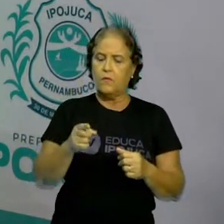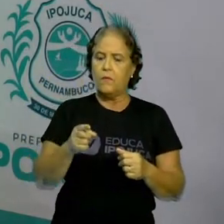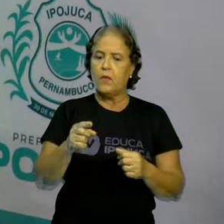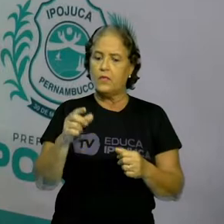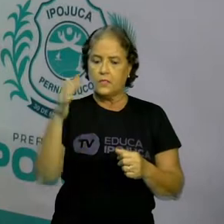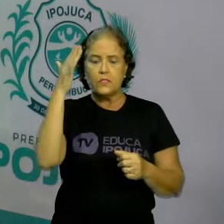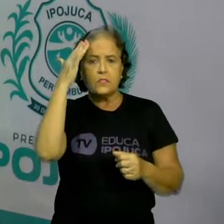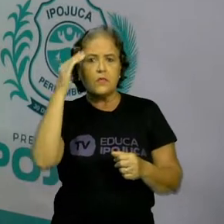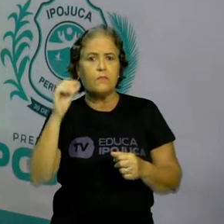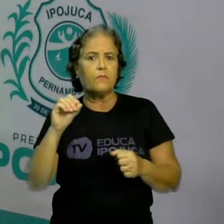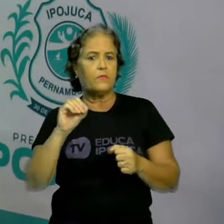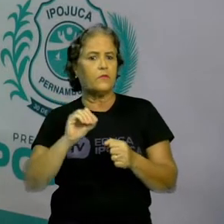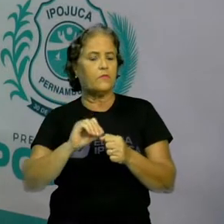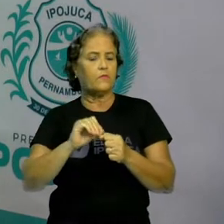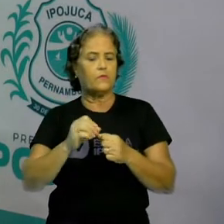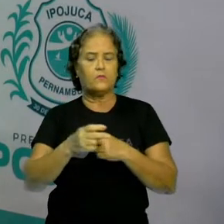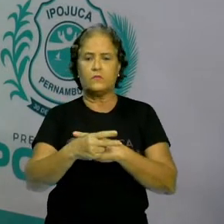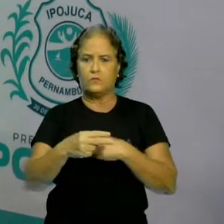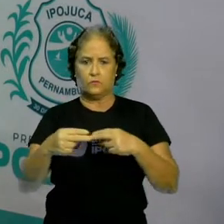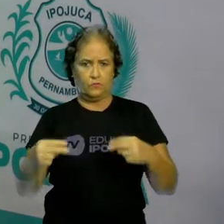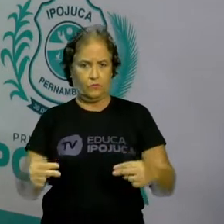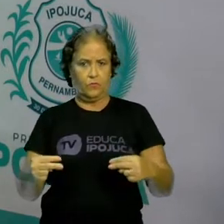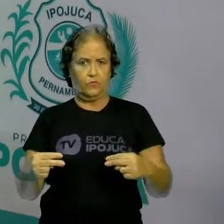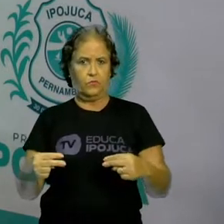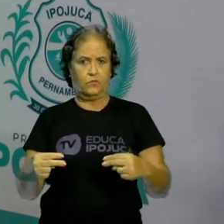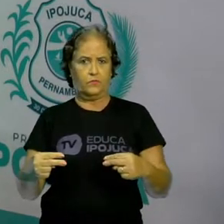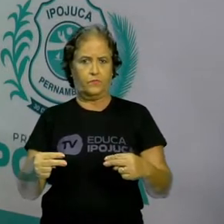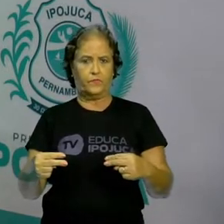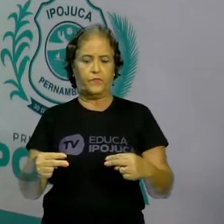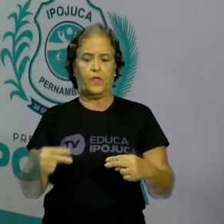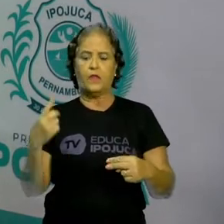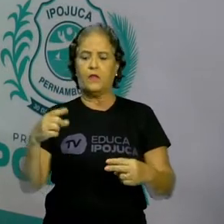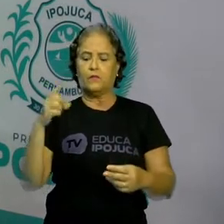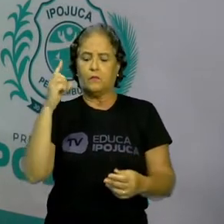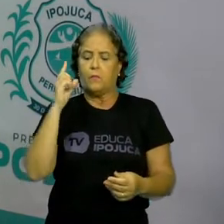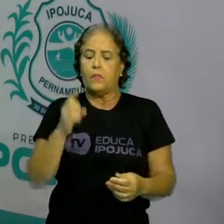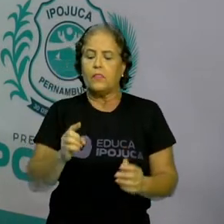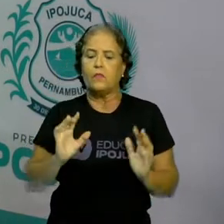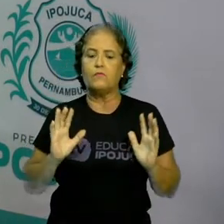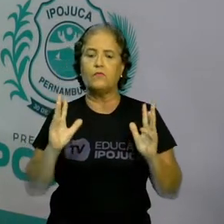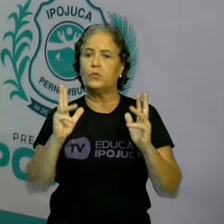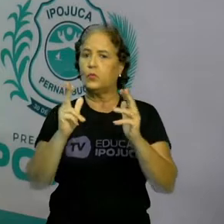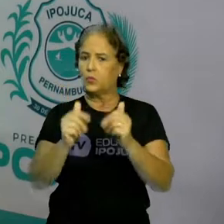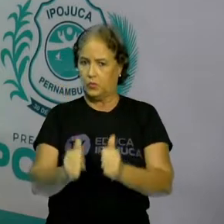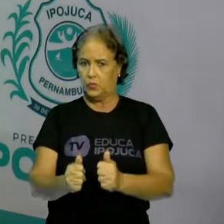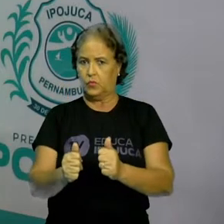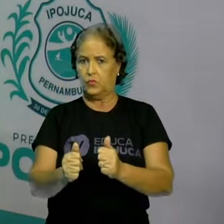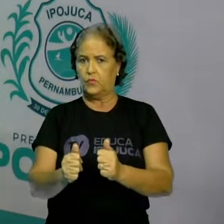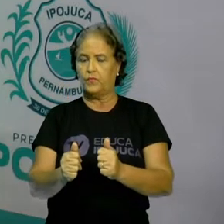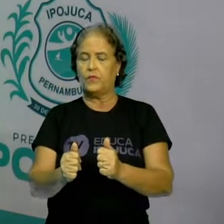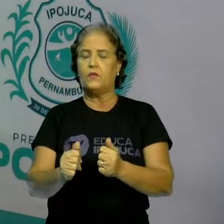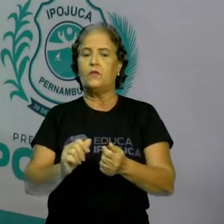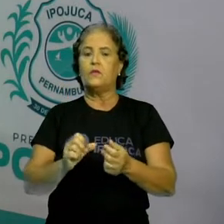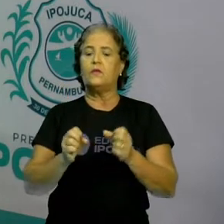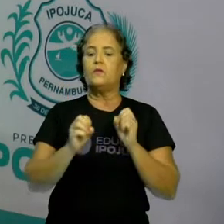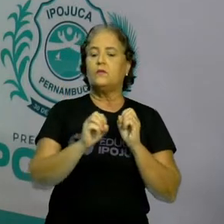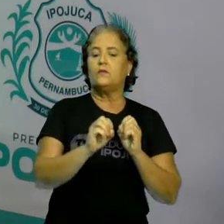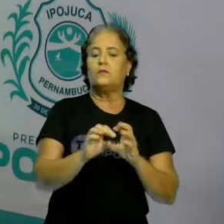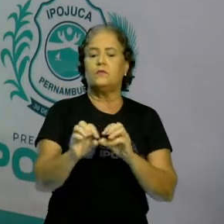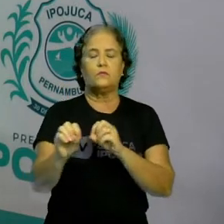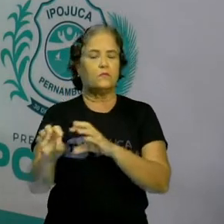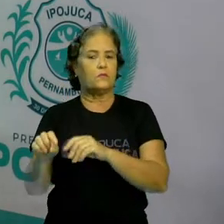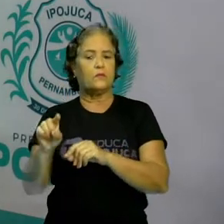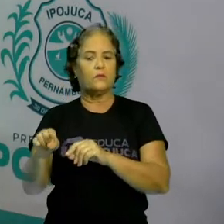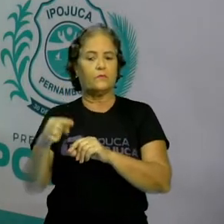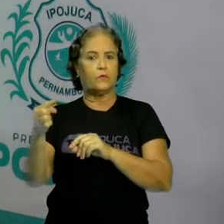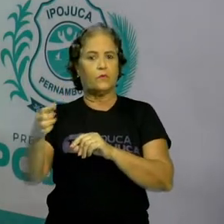fabricar aquelas coisas e era ele que era dono da oficina e ensinava outras pessoas a produzirem